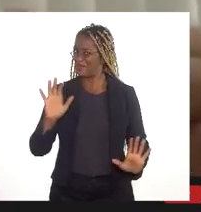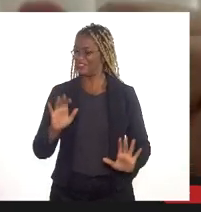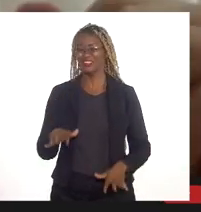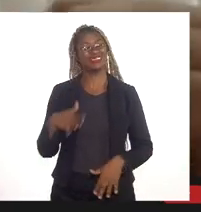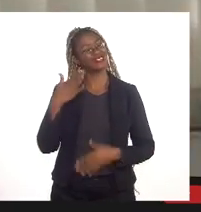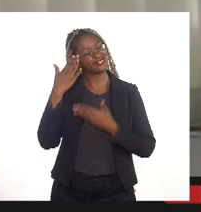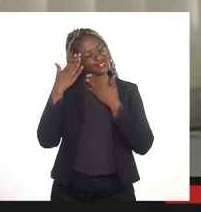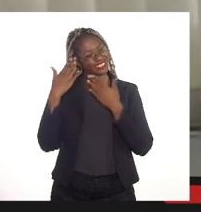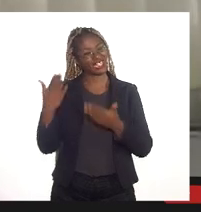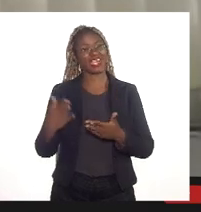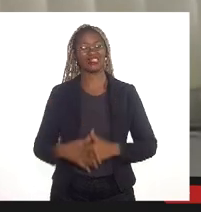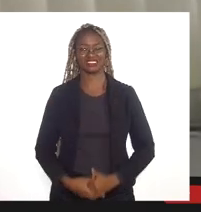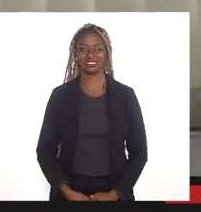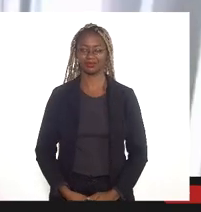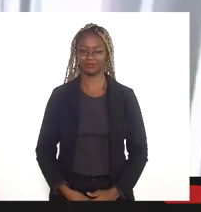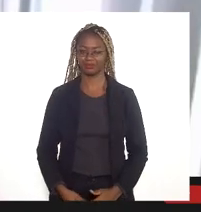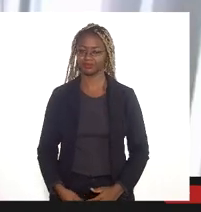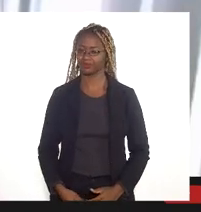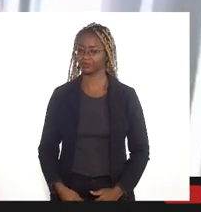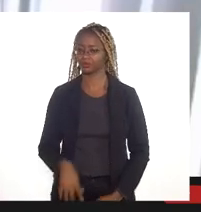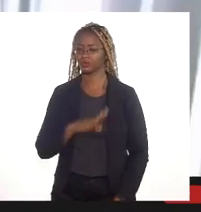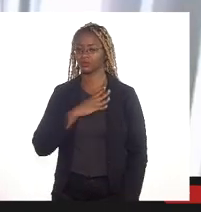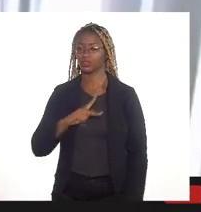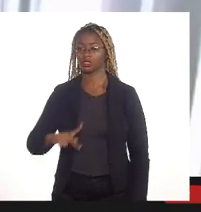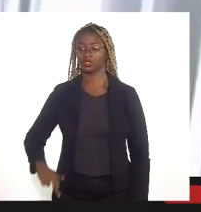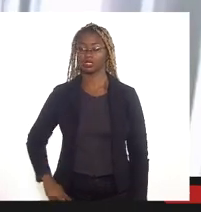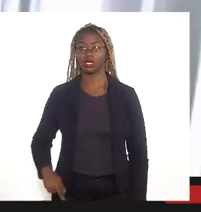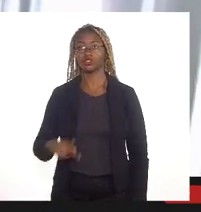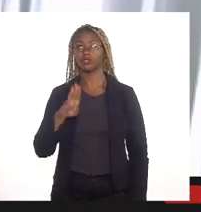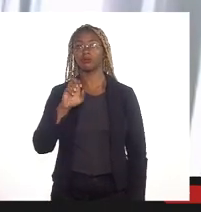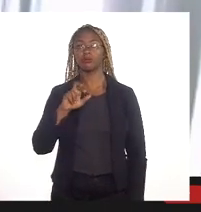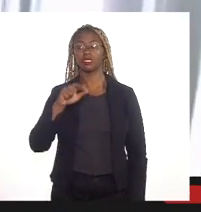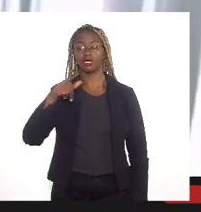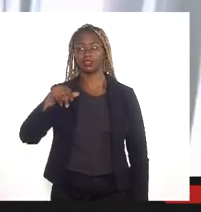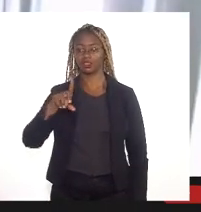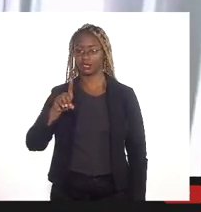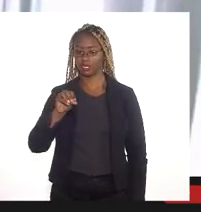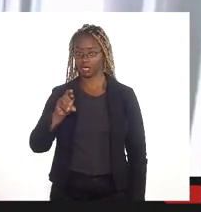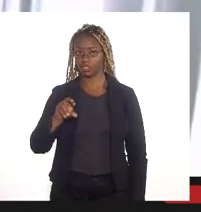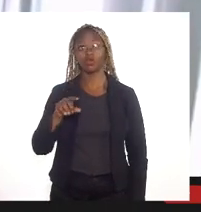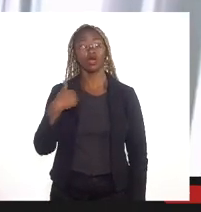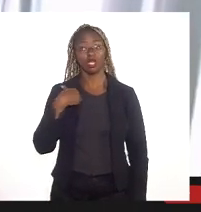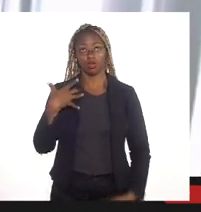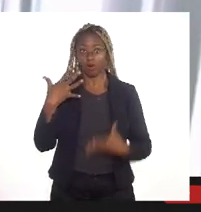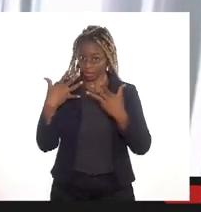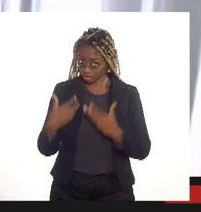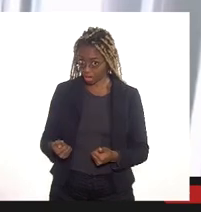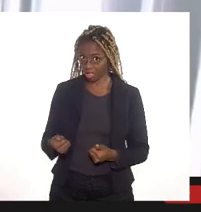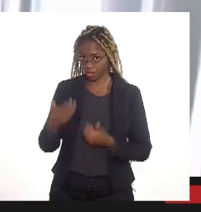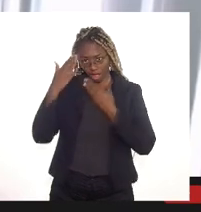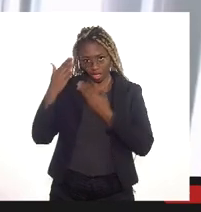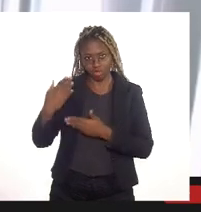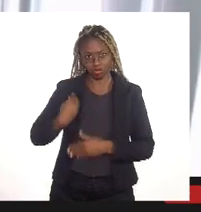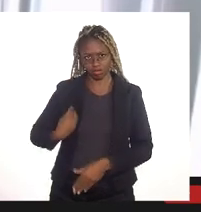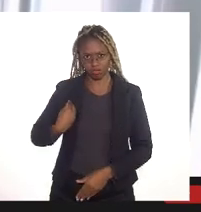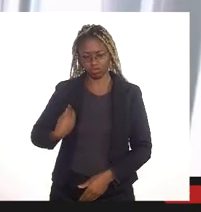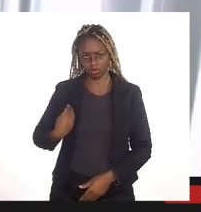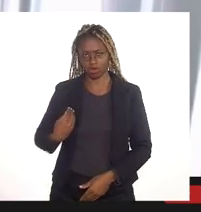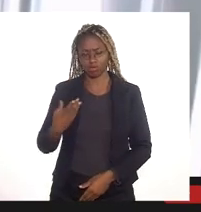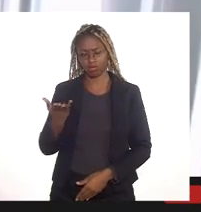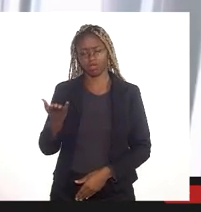abraço. Presidente Bernardo Santoro, agradeço demais e já aceito a sua sugestão e já